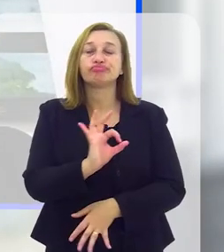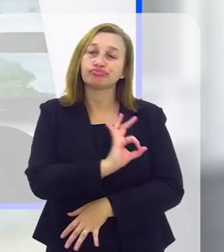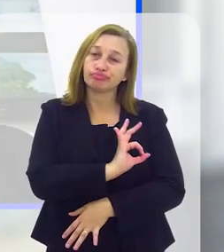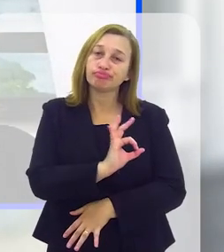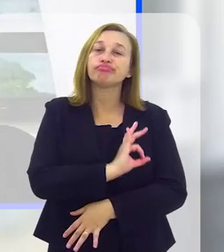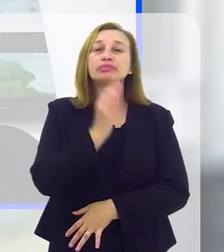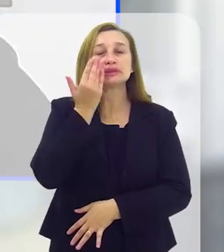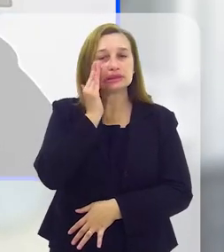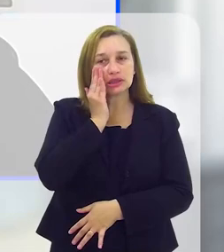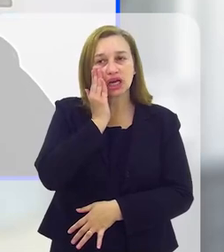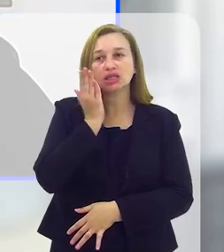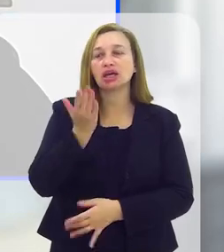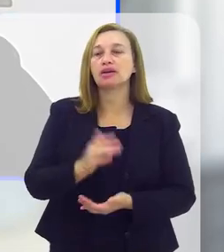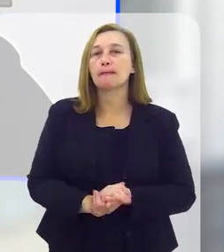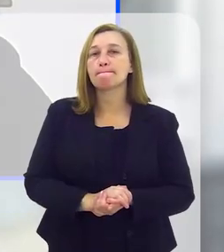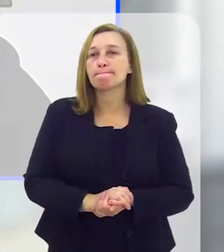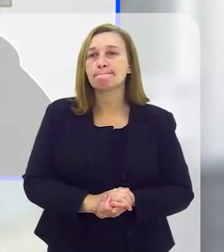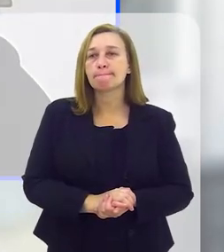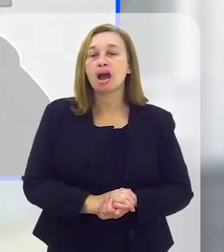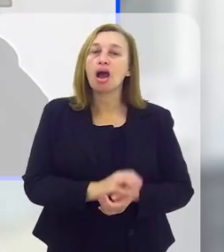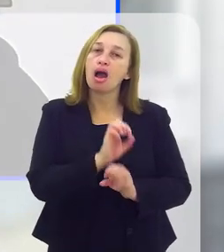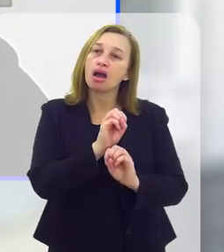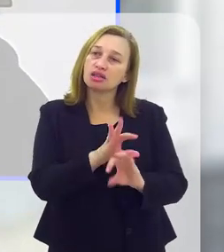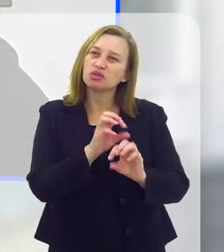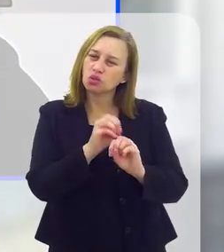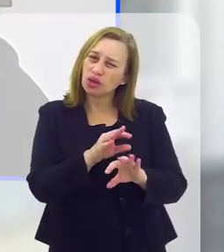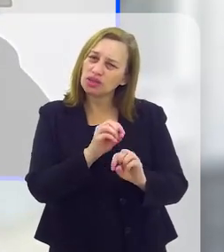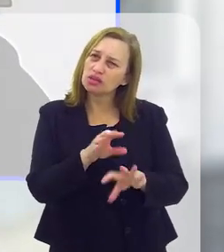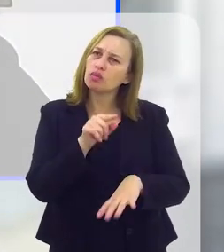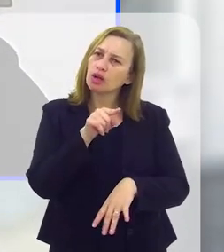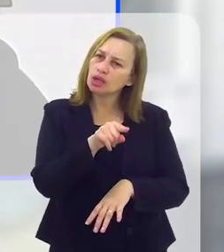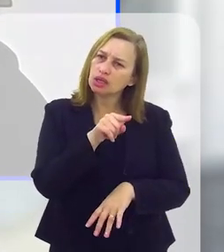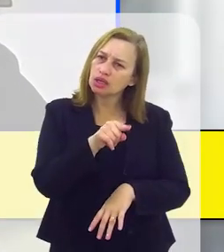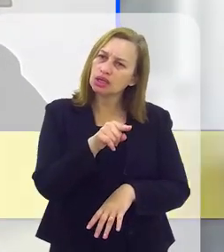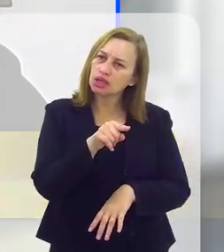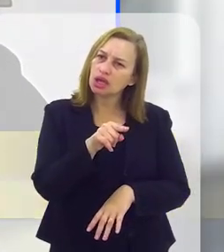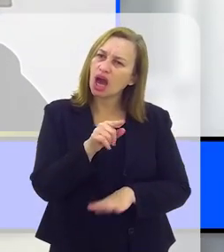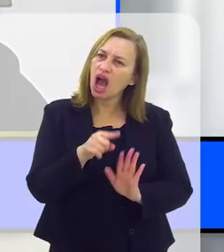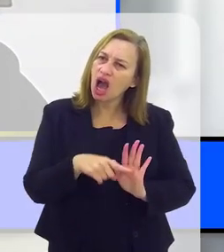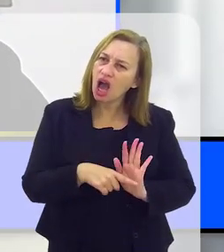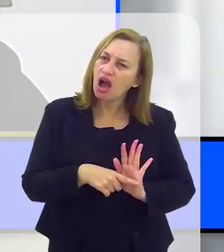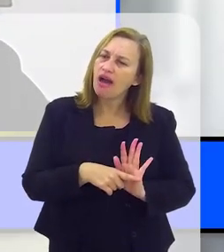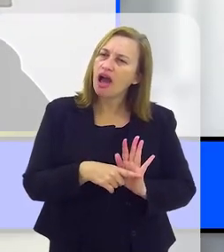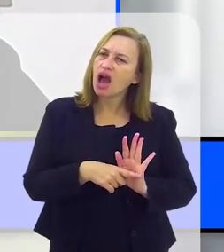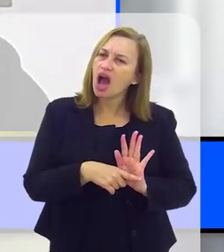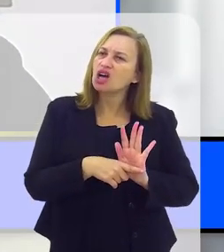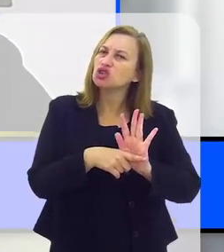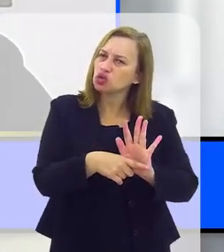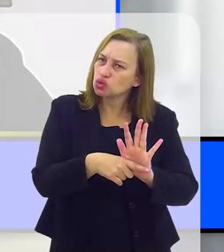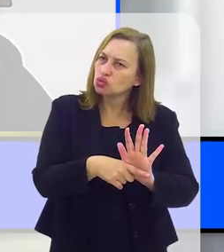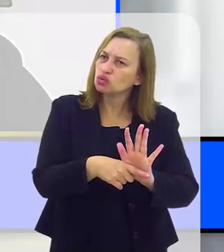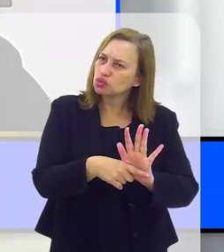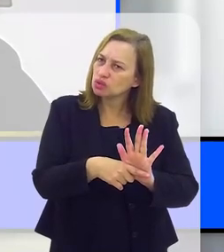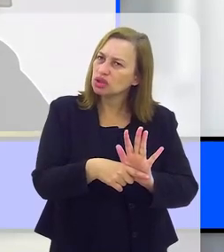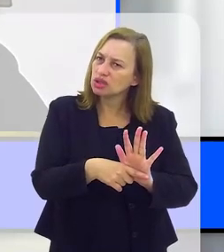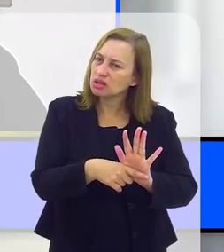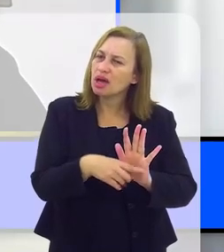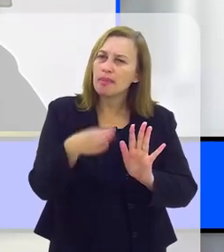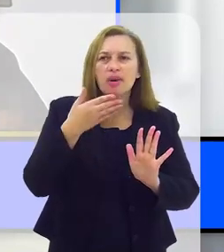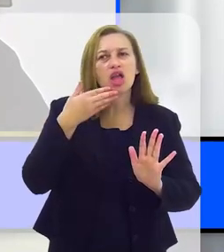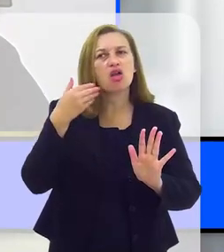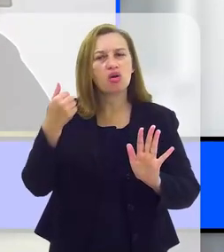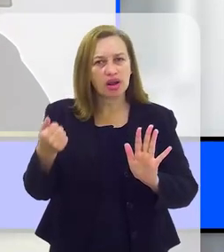felizmente, tem alguns policiais penais que entendem que a educação ali